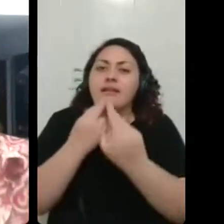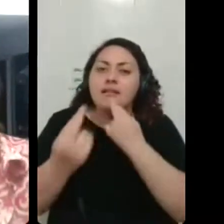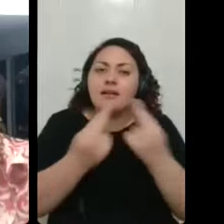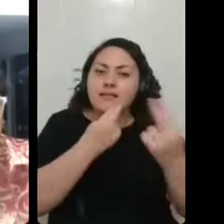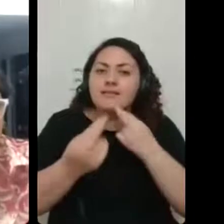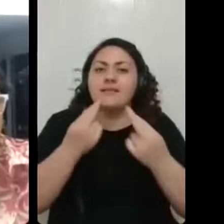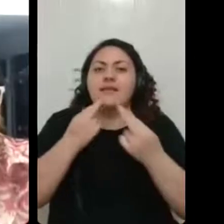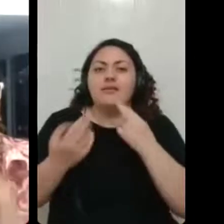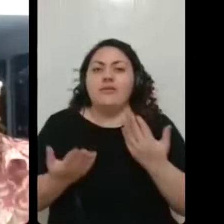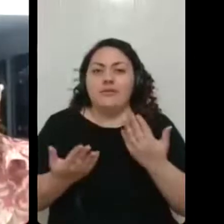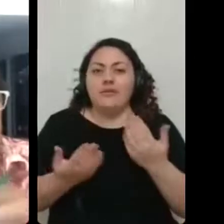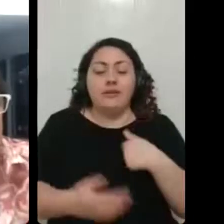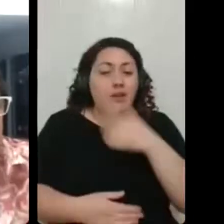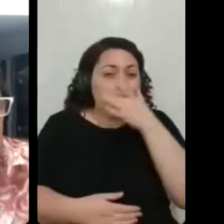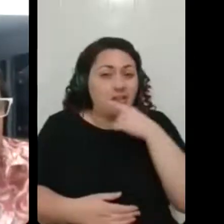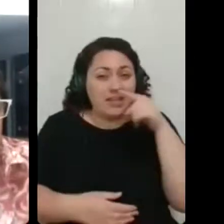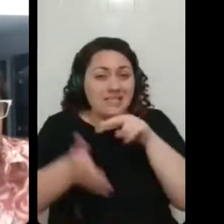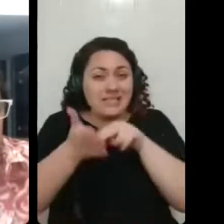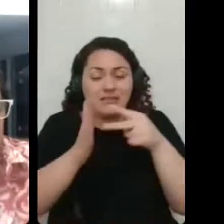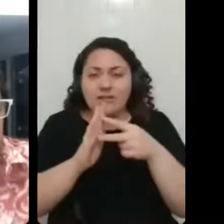um outro patamar dentro de casa.